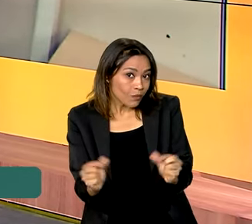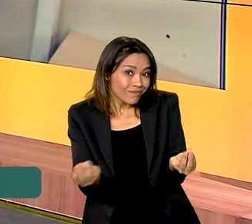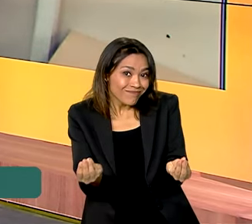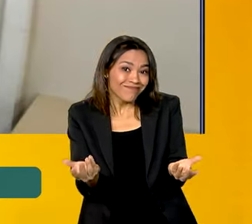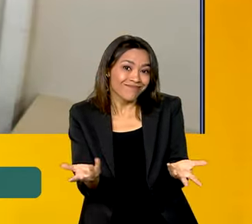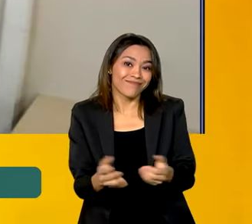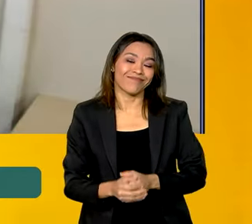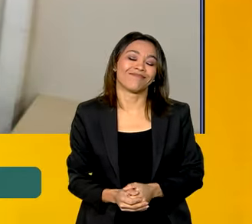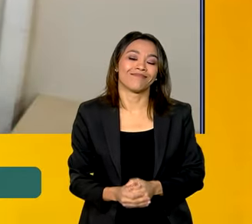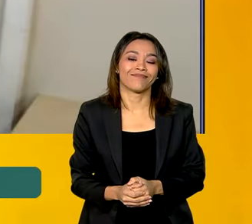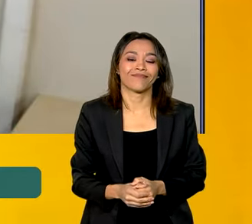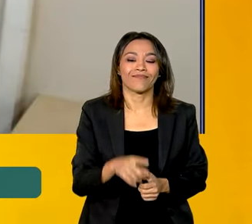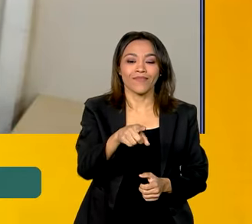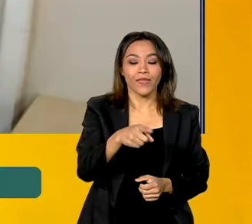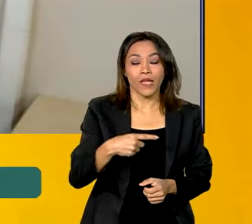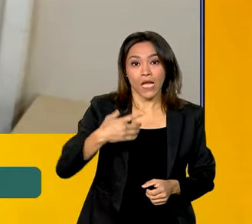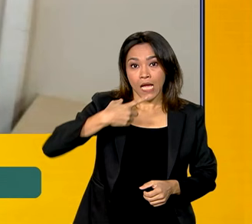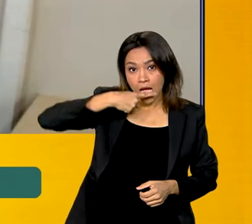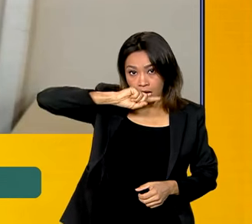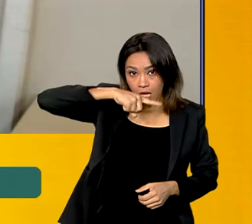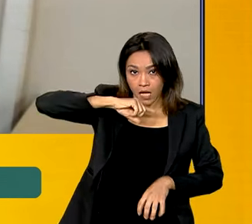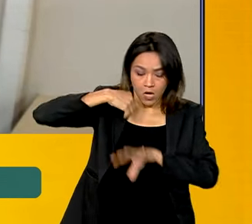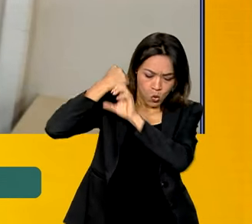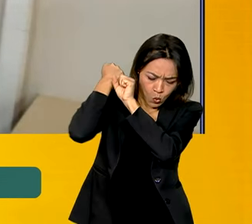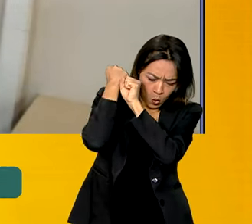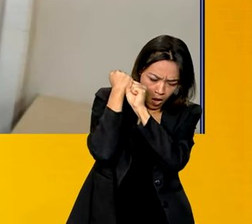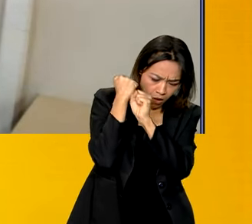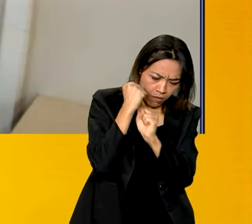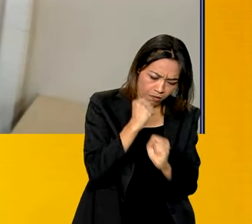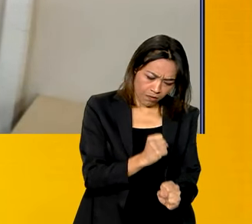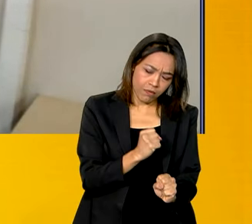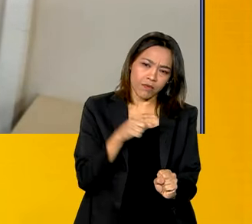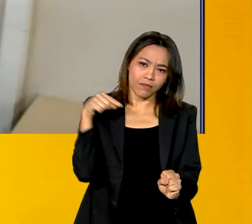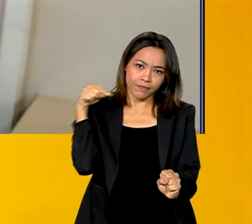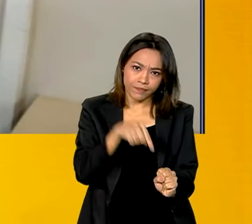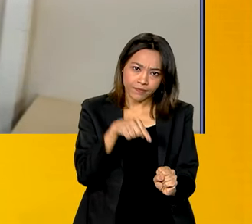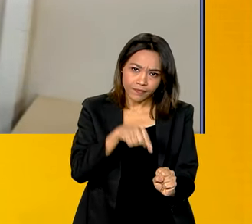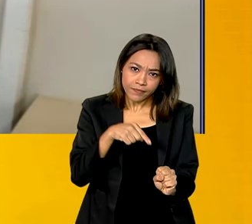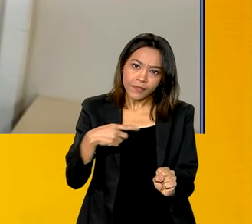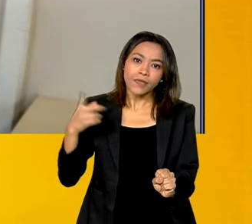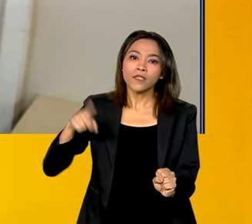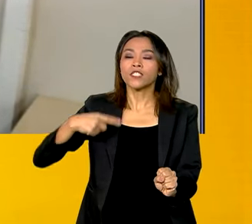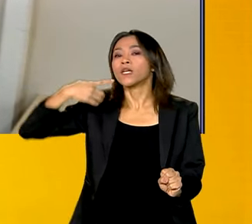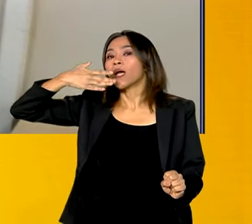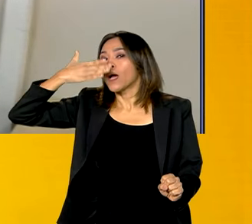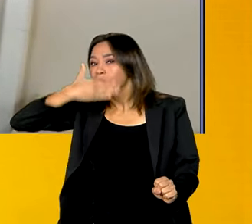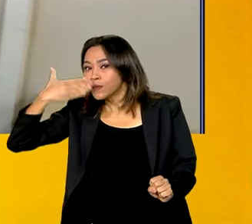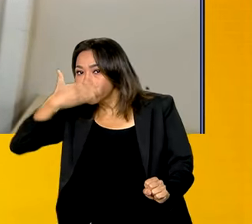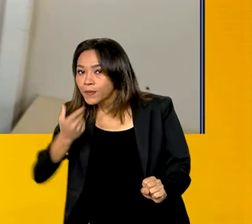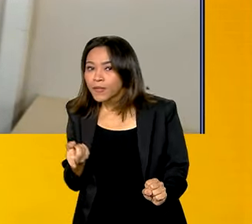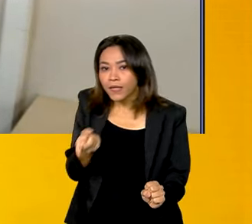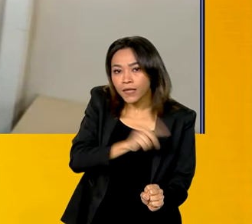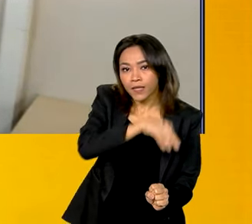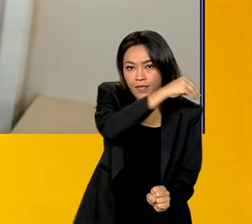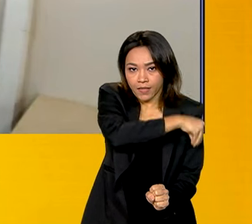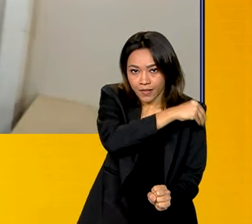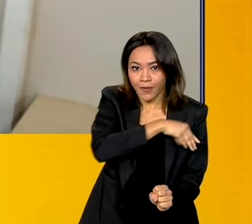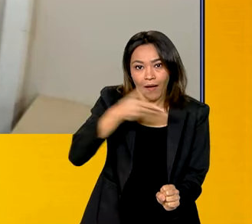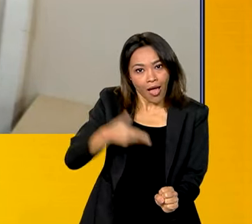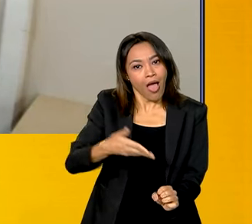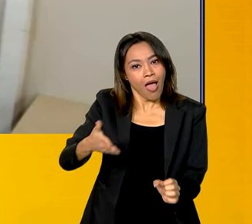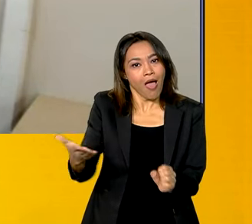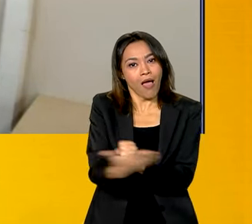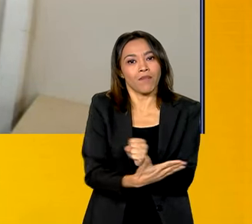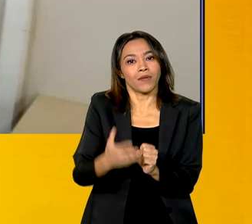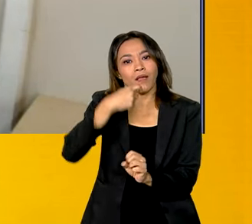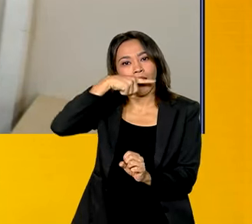Bom, a maior produção de cana, a matéria-prima, para a fabricação tanto de açúcar quanto de etanol, né? Então, isso